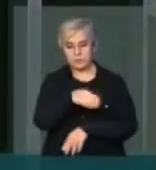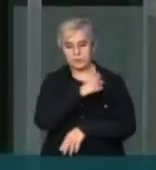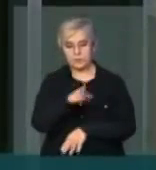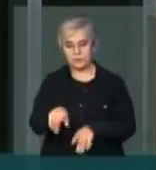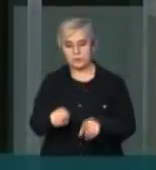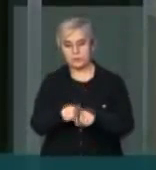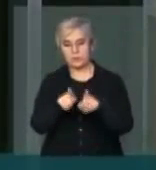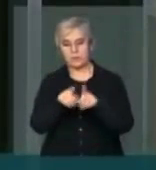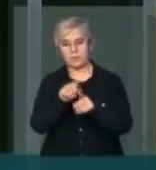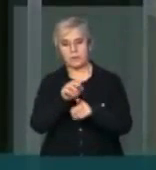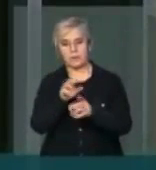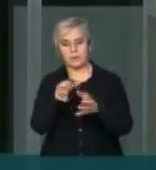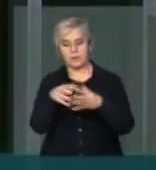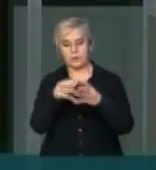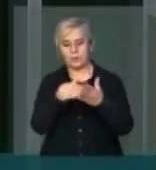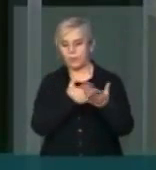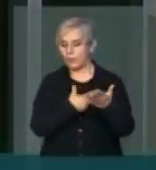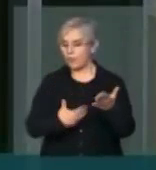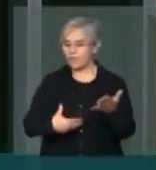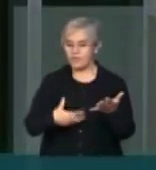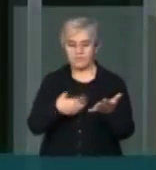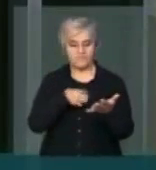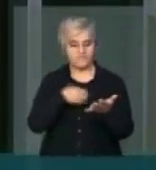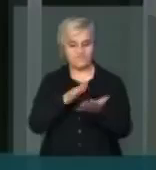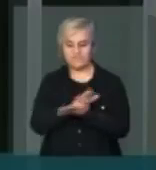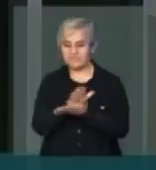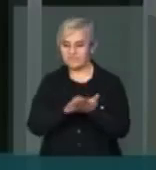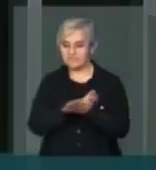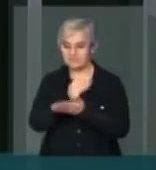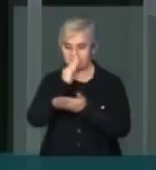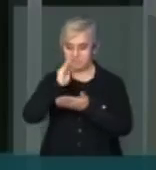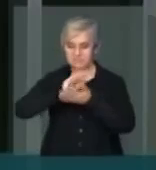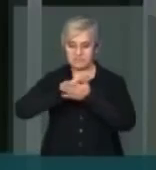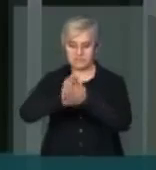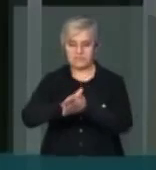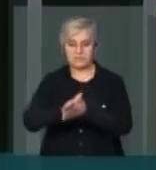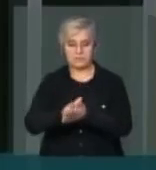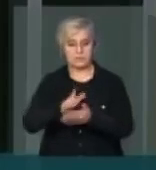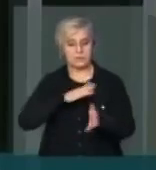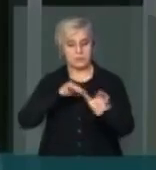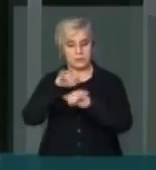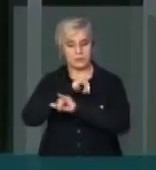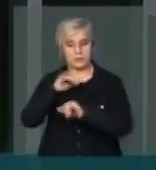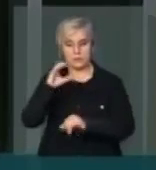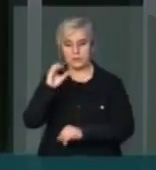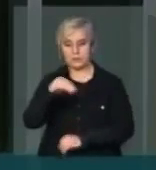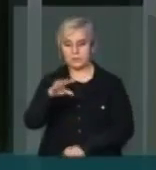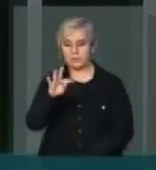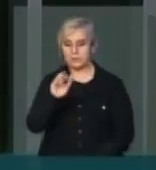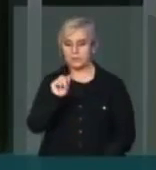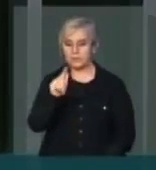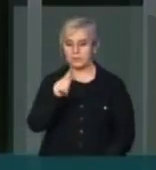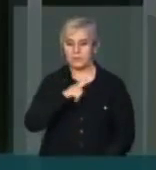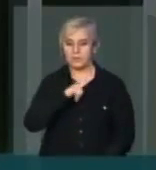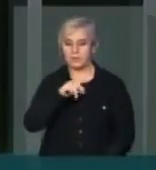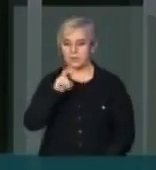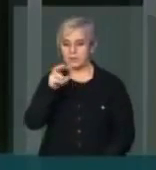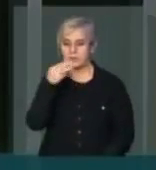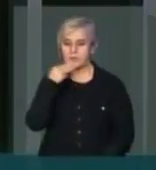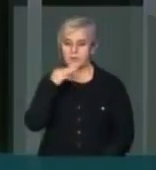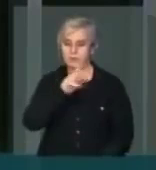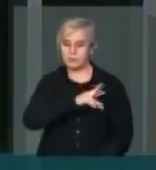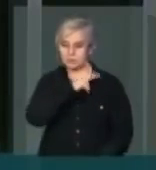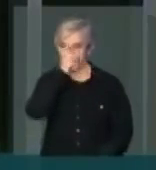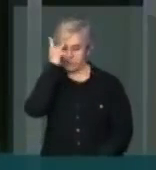sensibilidade por parte do governo com esse tema. Conforme os dados da CONTAG, temos 5 milhões de assalariados e